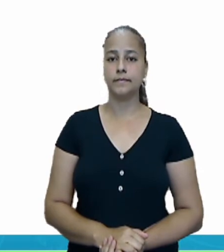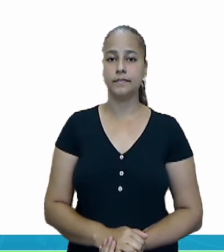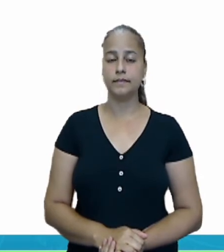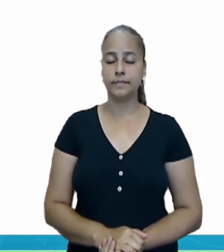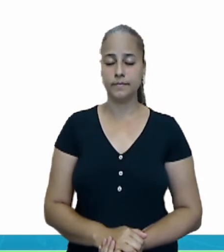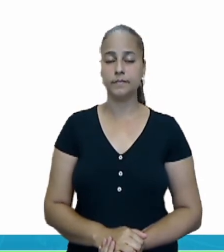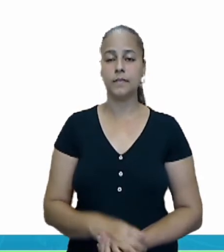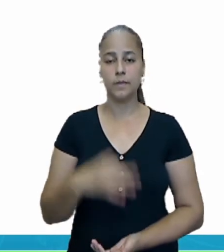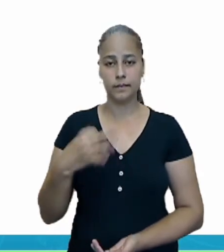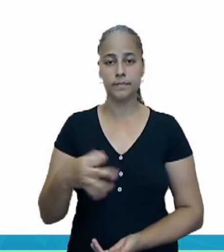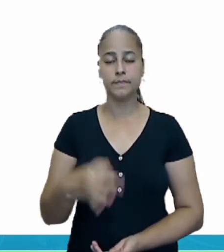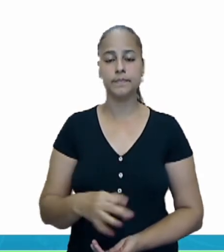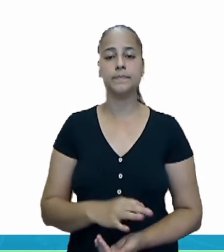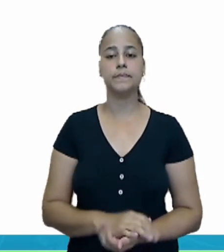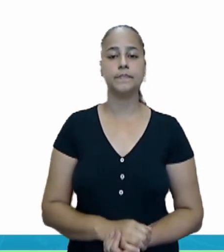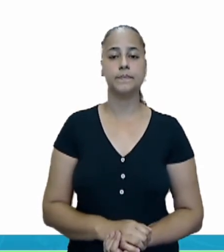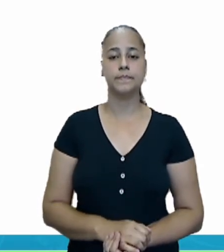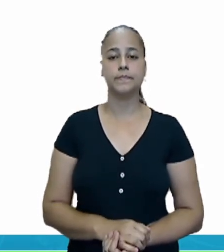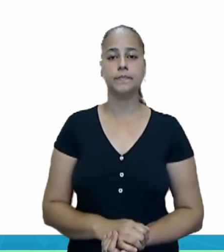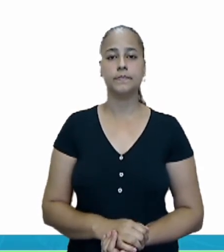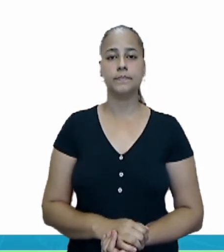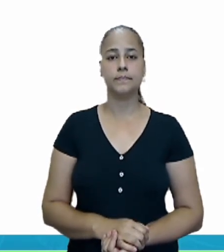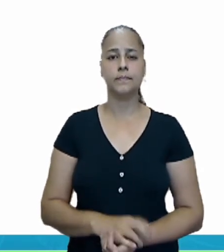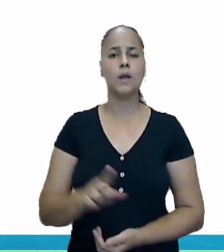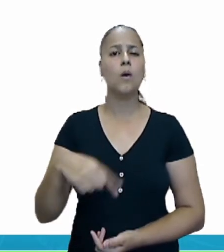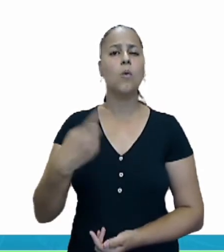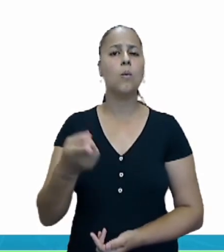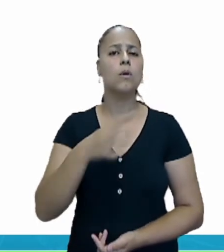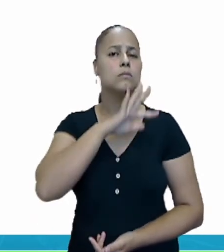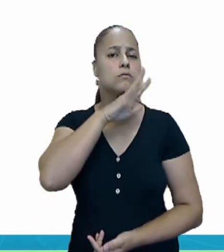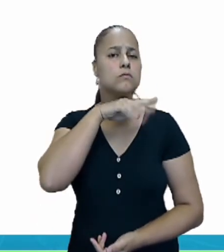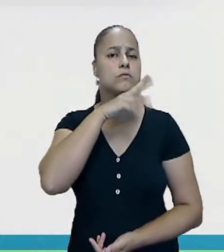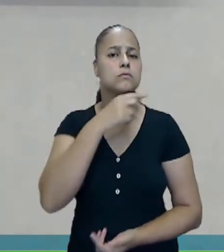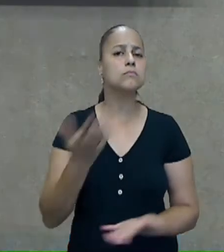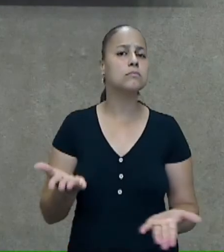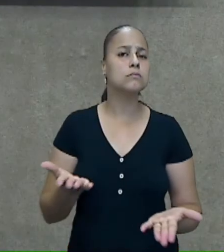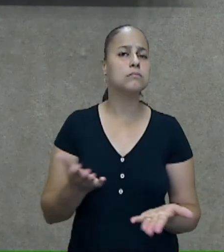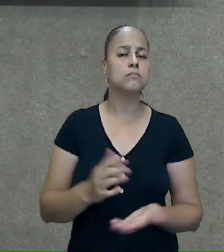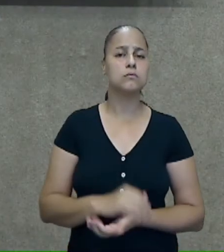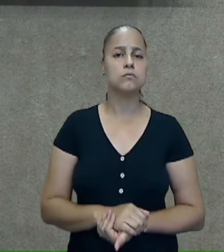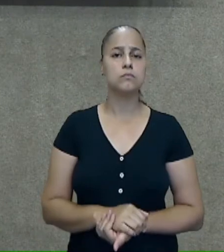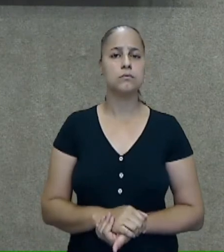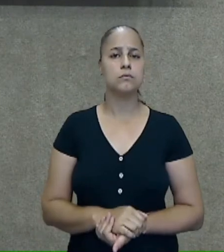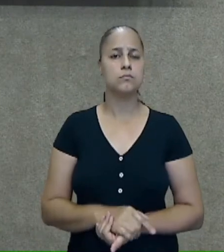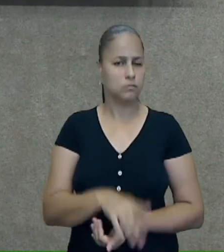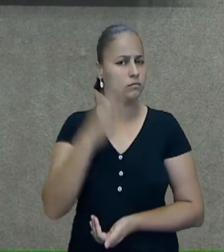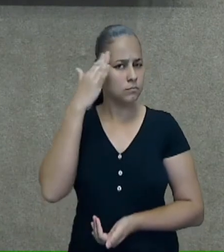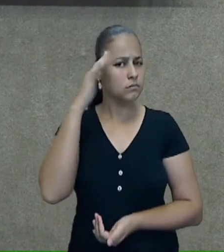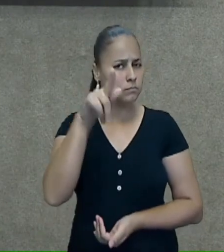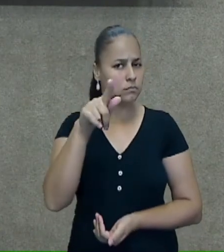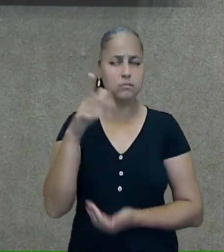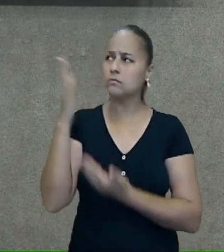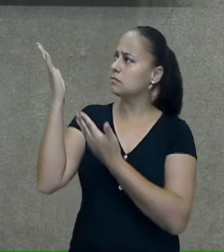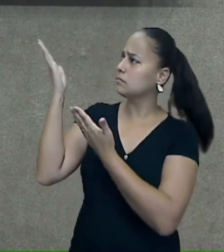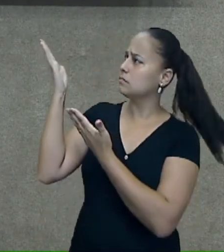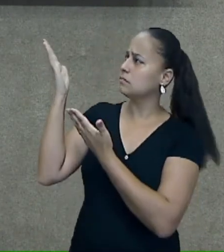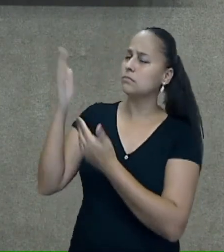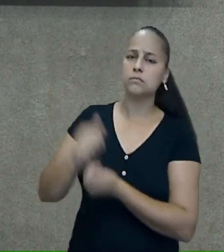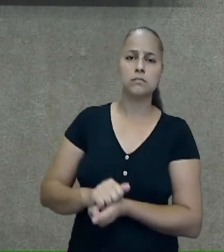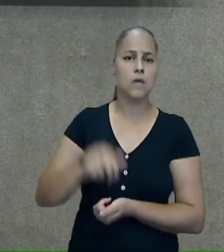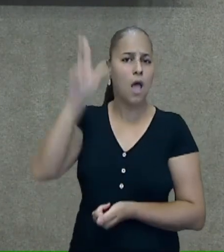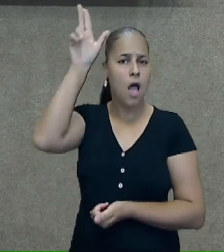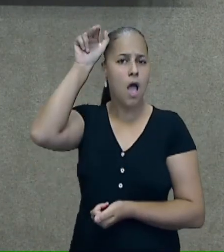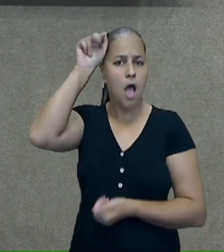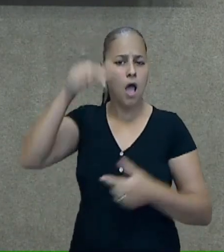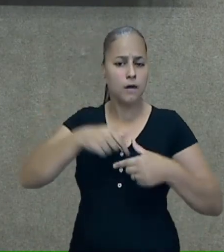Muito bem. O próximo animal que nós temos aqui, quem sabe o que é? É a zebra.